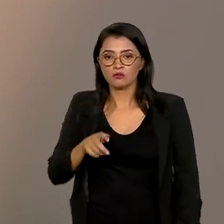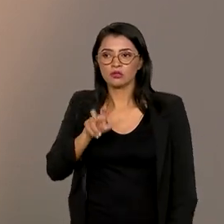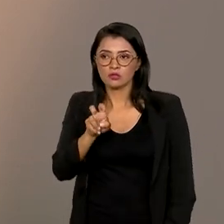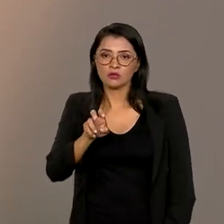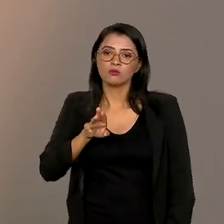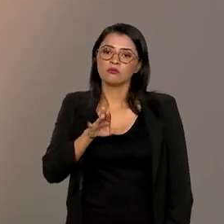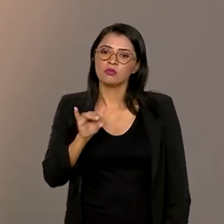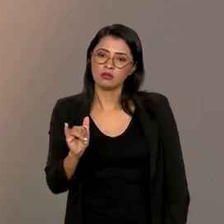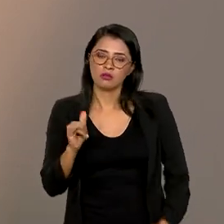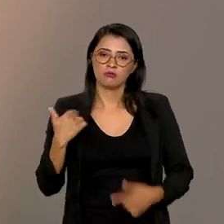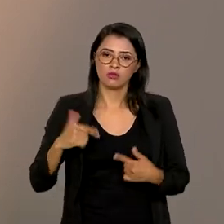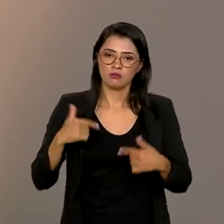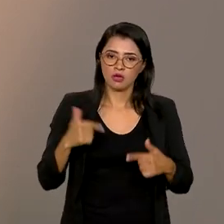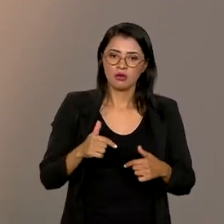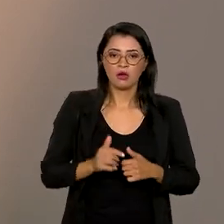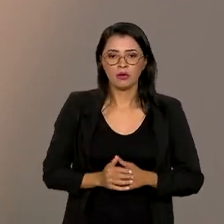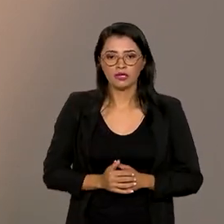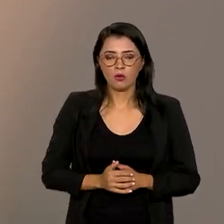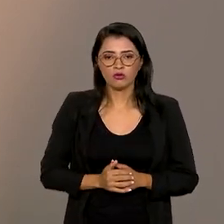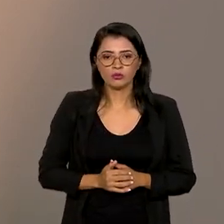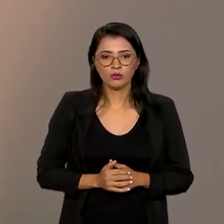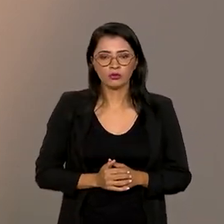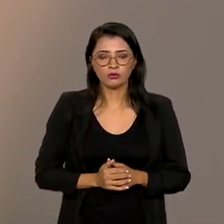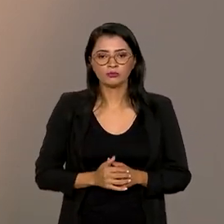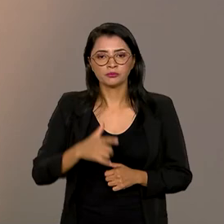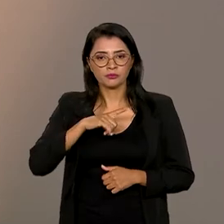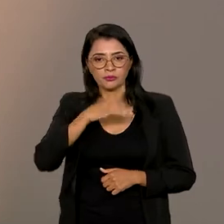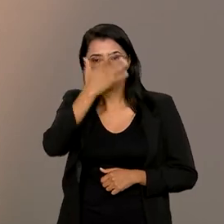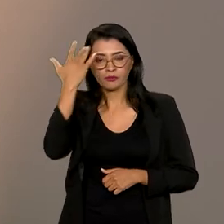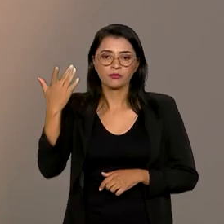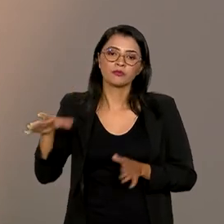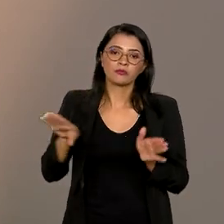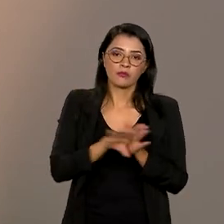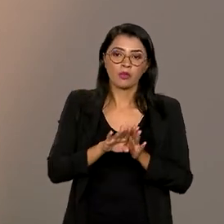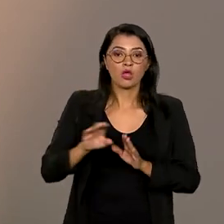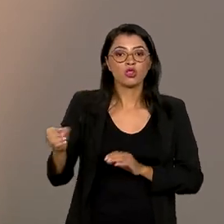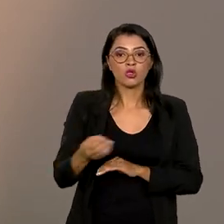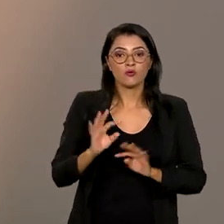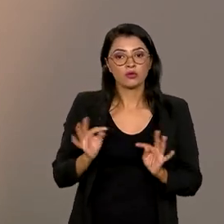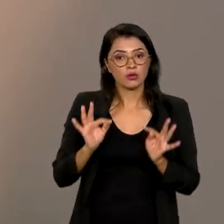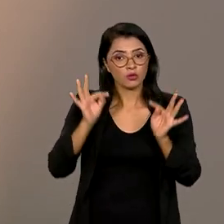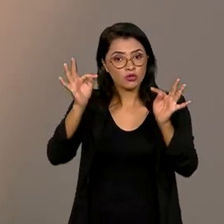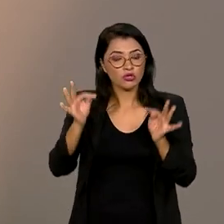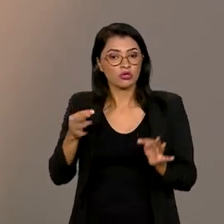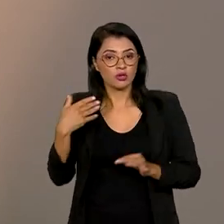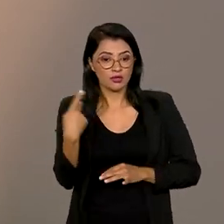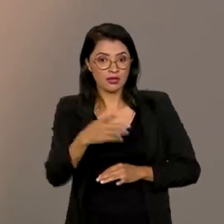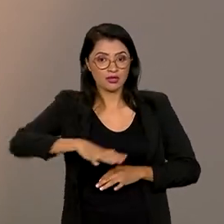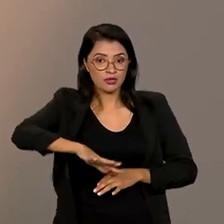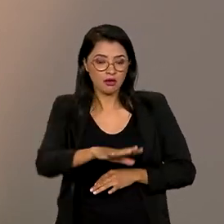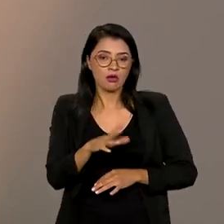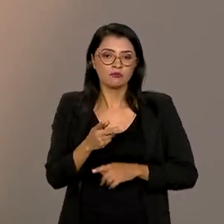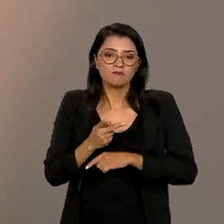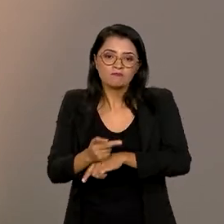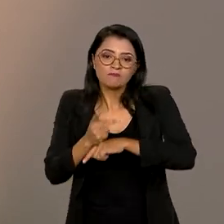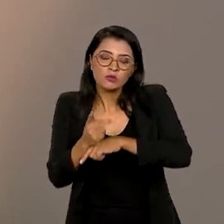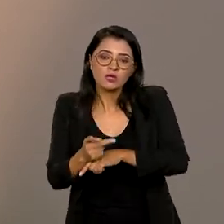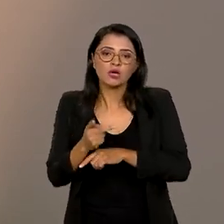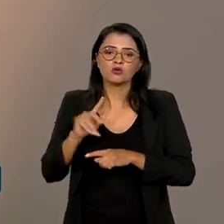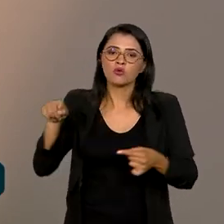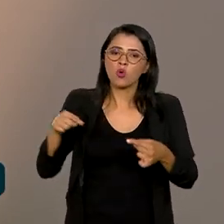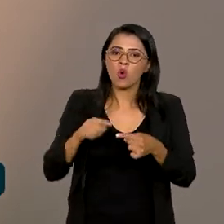pessoas que trabalham. Temos aí a nova geração também chegando, né? Com as tecnologias digitais nessa área, buscando muitas